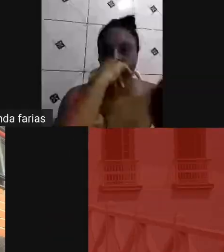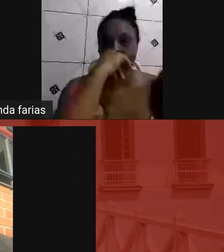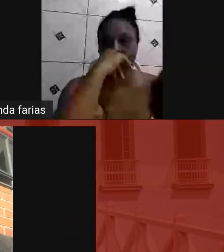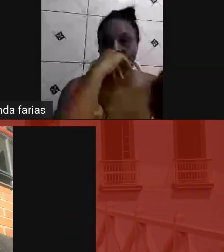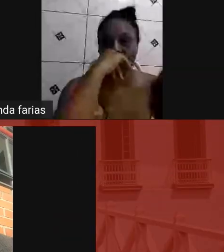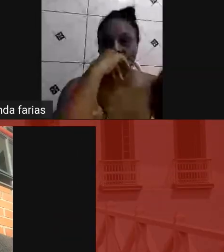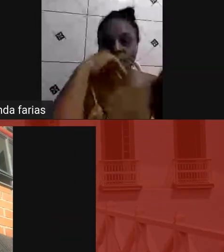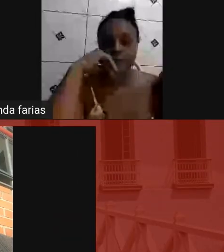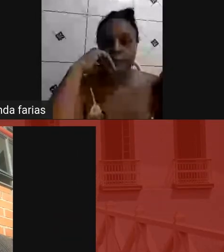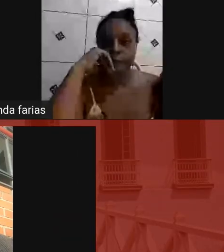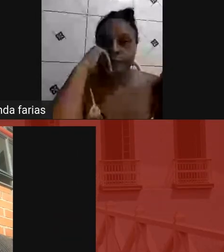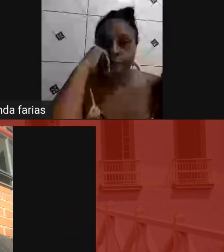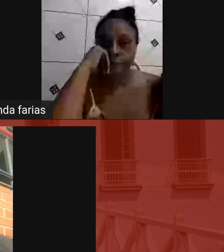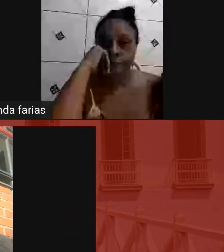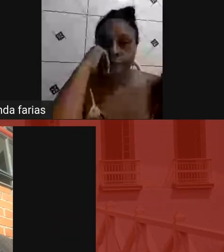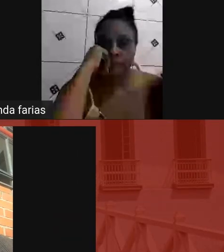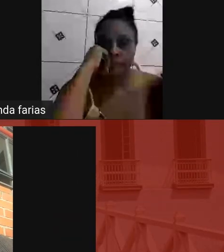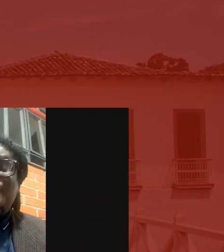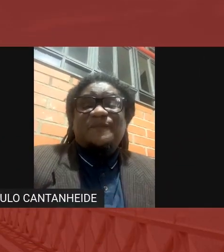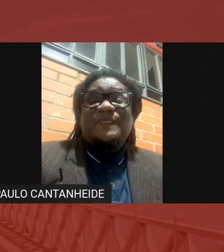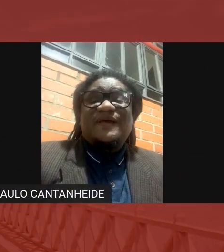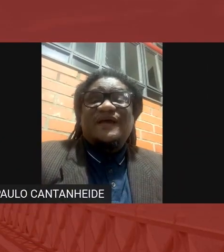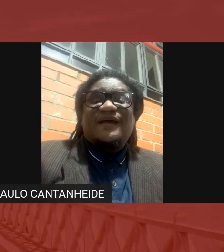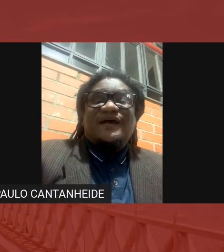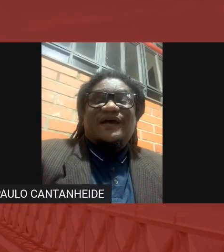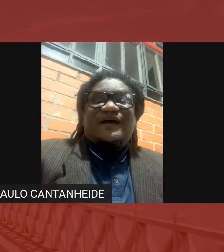cumprimentar a Elenísia o Rafael